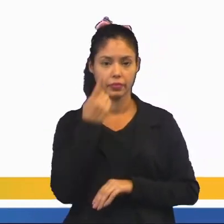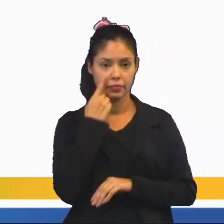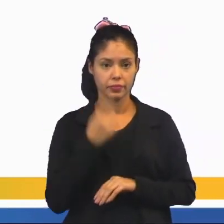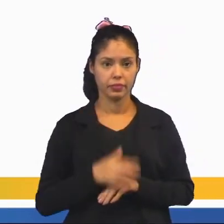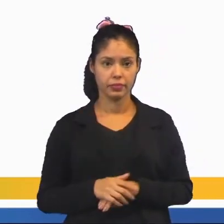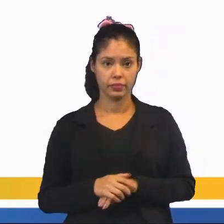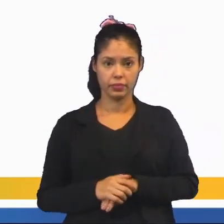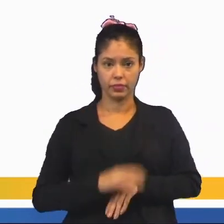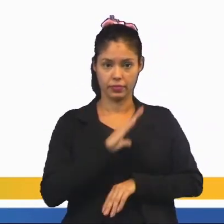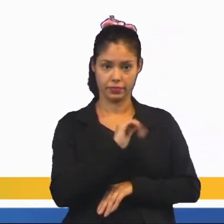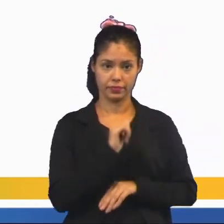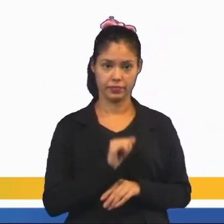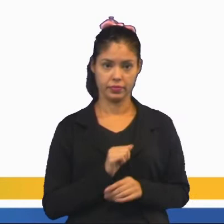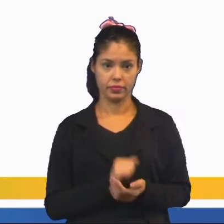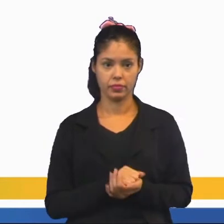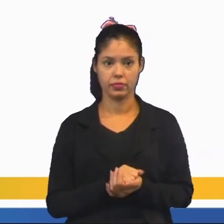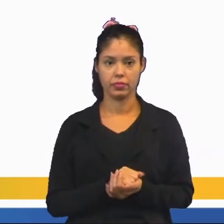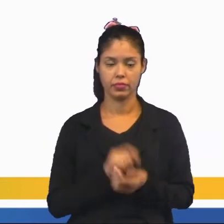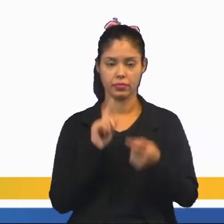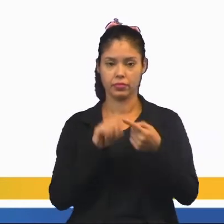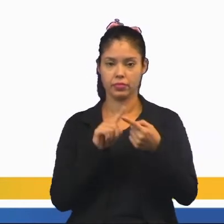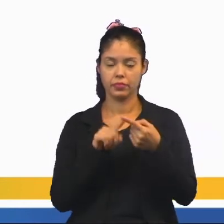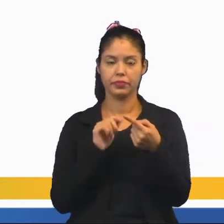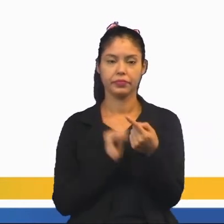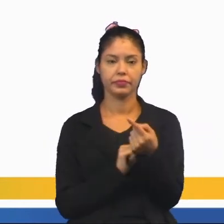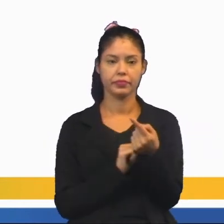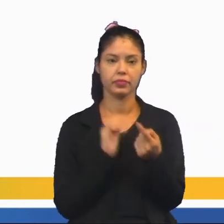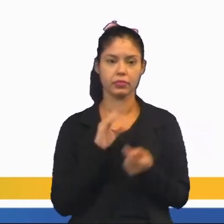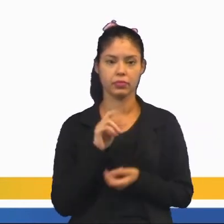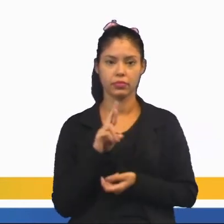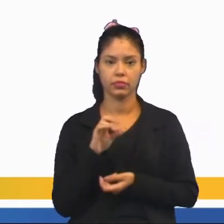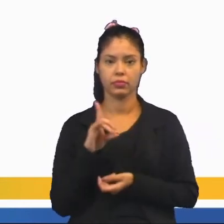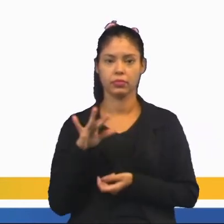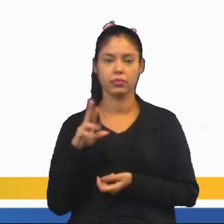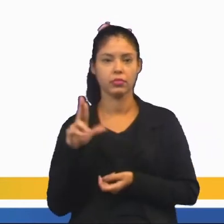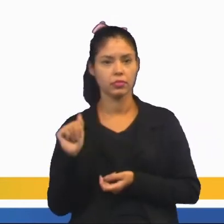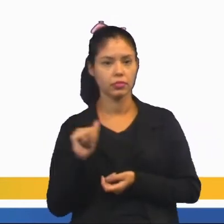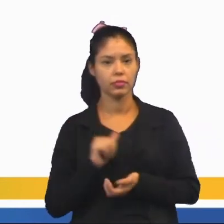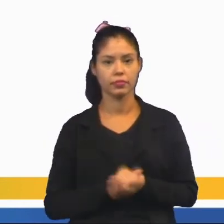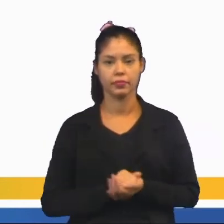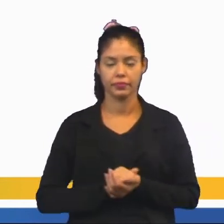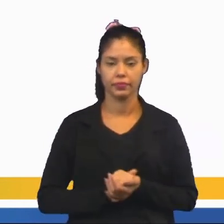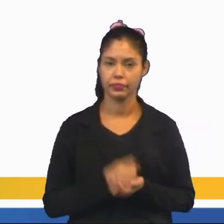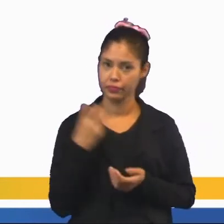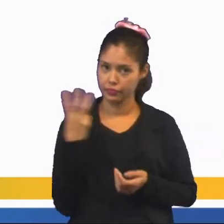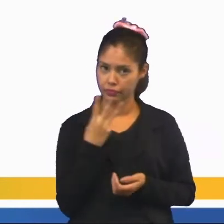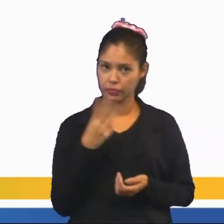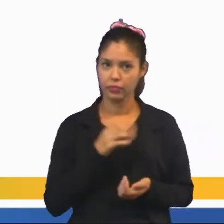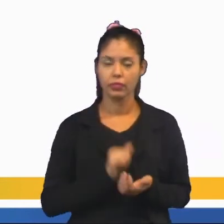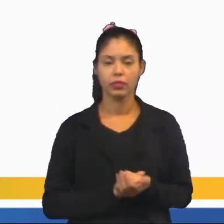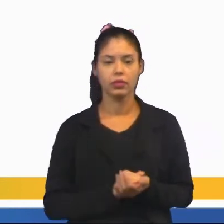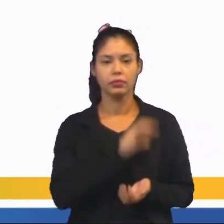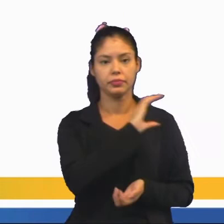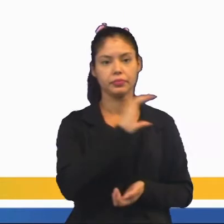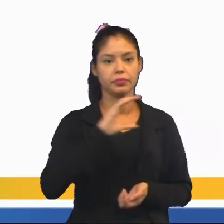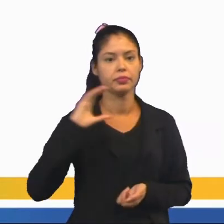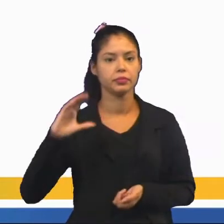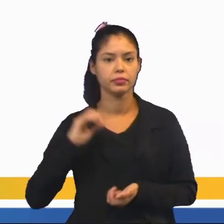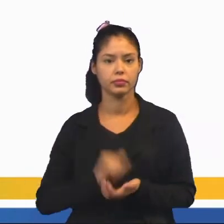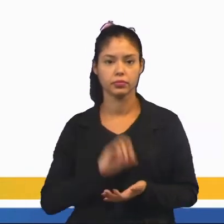Observe aí. Ela pode, na primeira jogada, encontrar cara, cara e cara. As 3 saem cara, né?